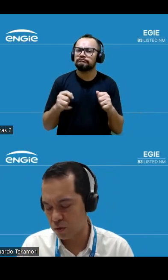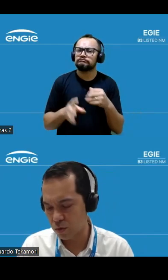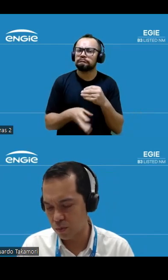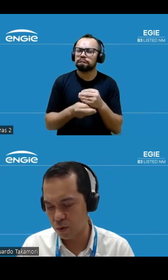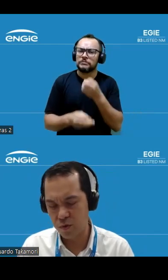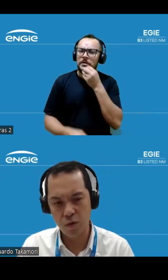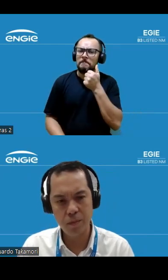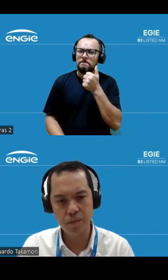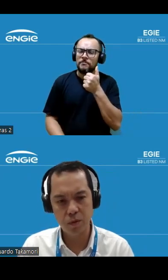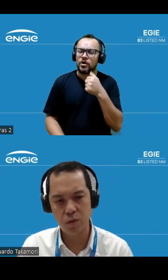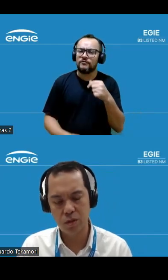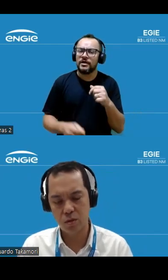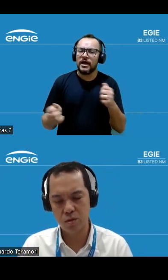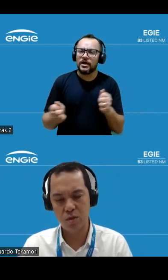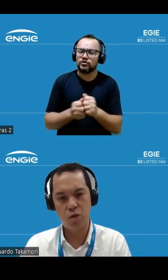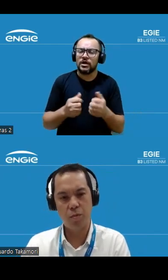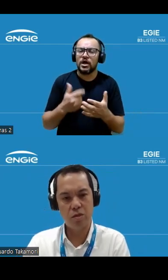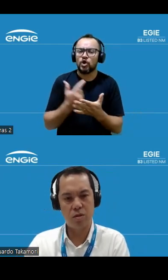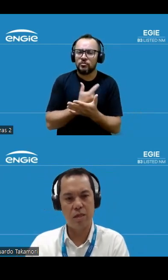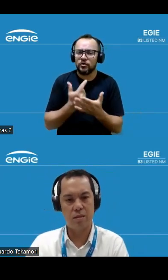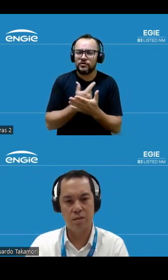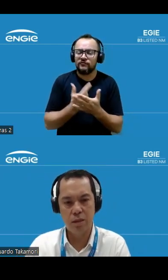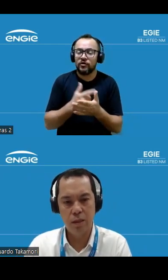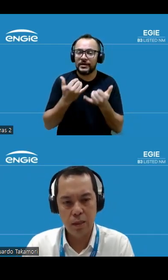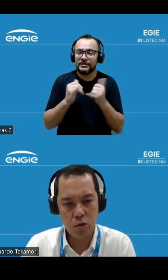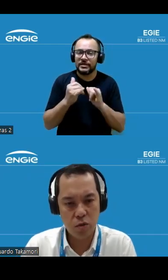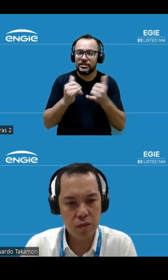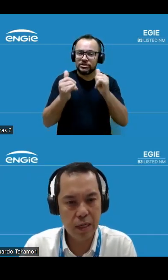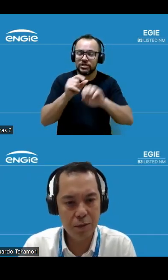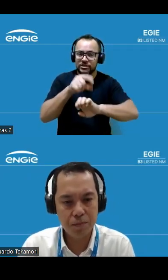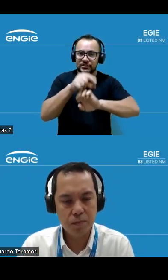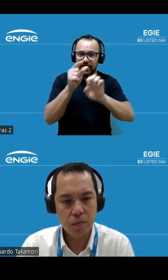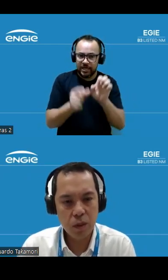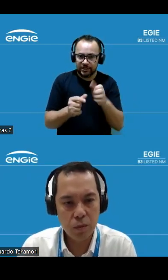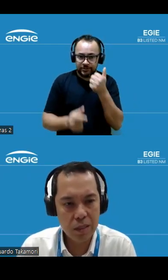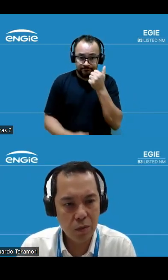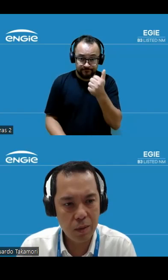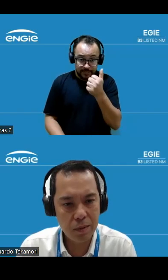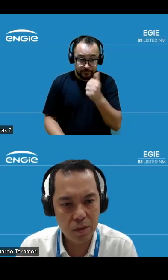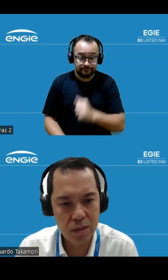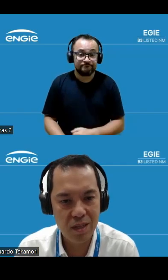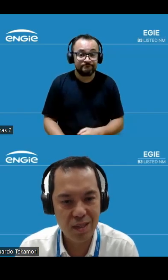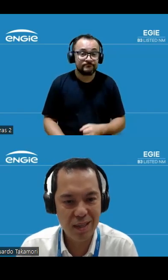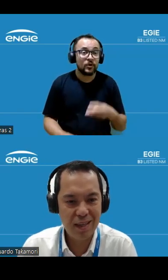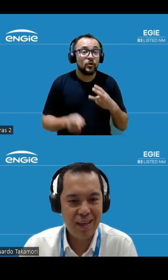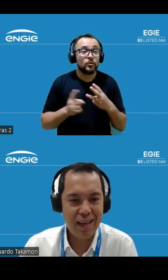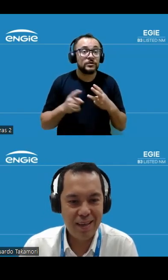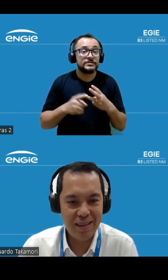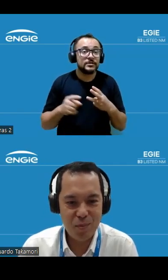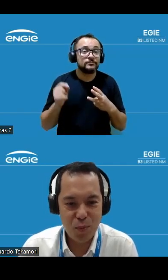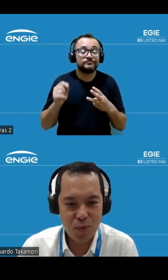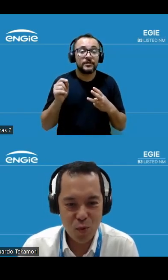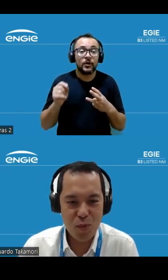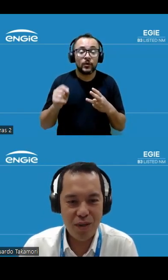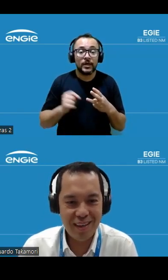com o nosso portfólio, o nosso ativo de operacionais de novo estado. O terceiro elemento de destaque é